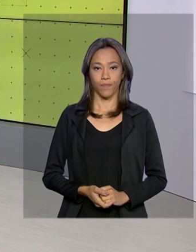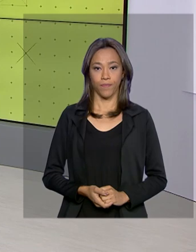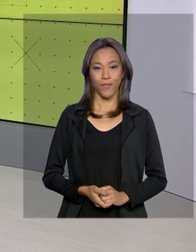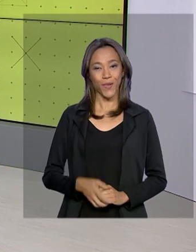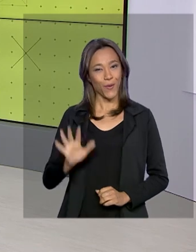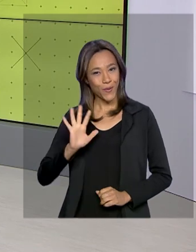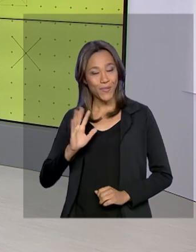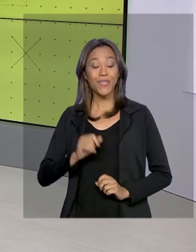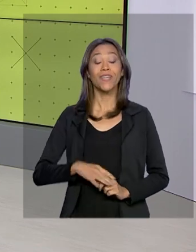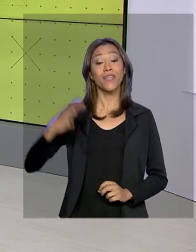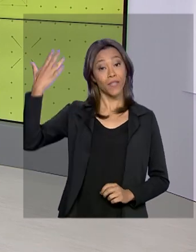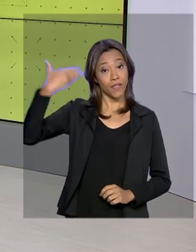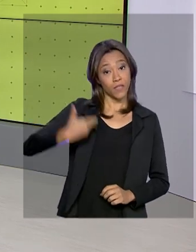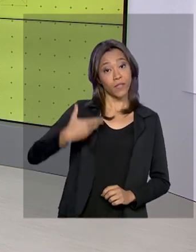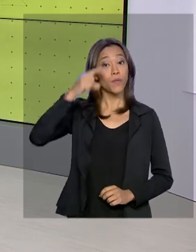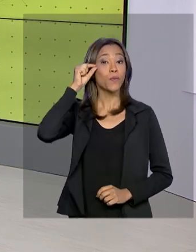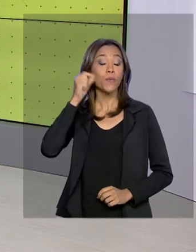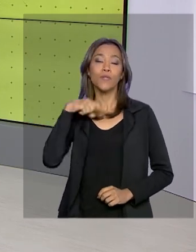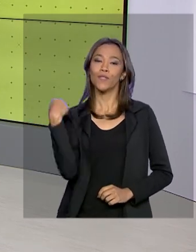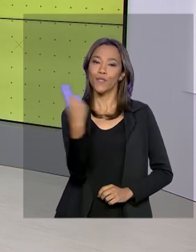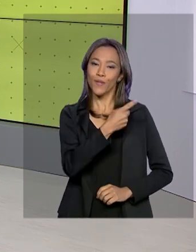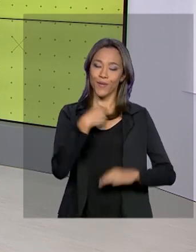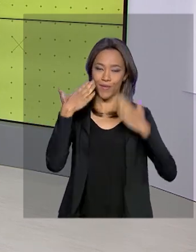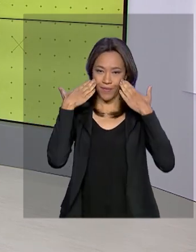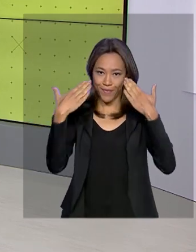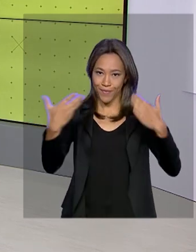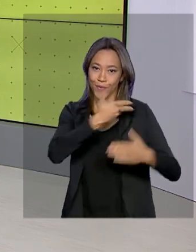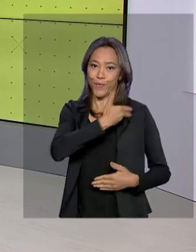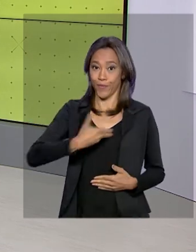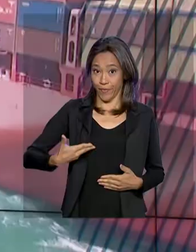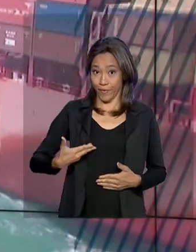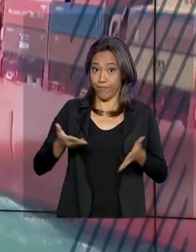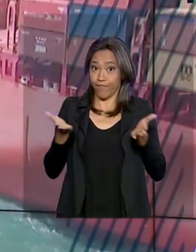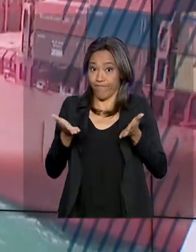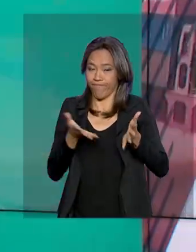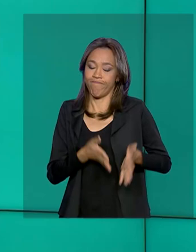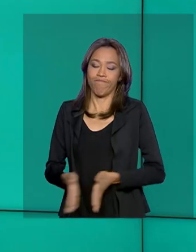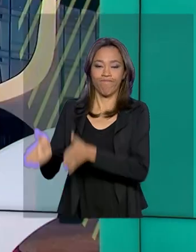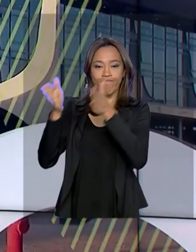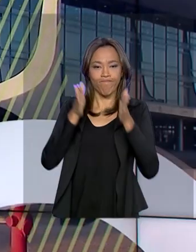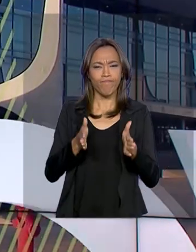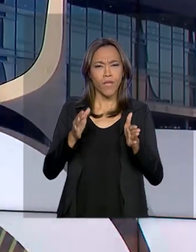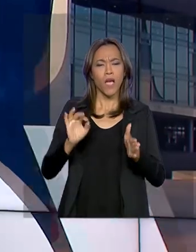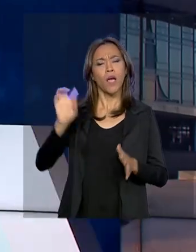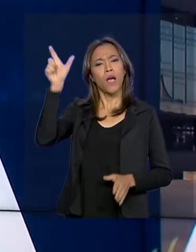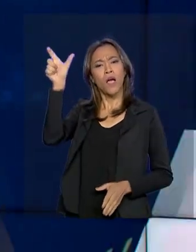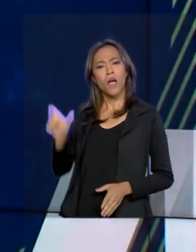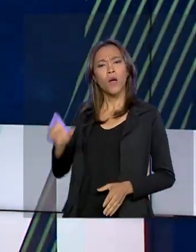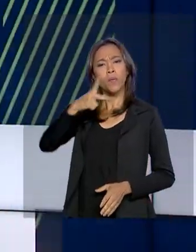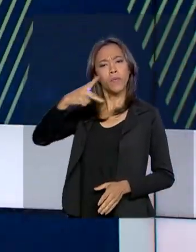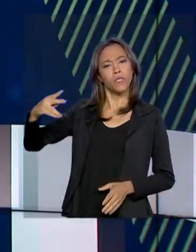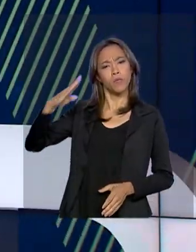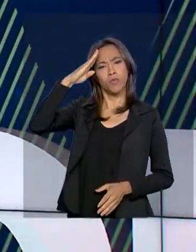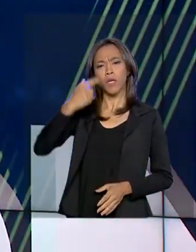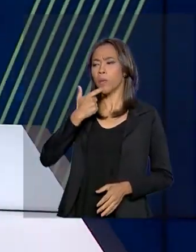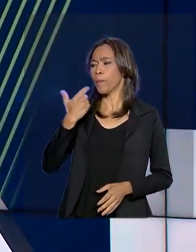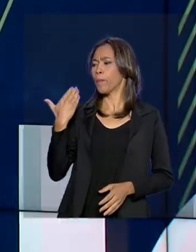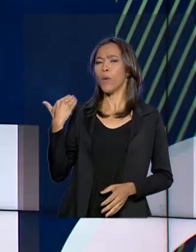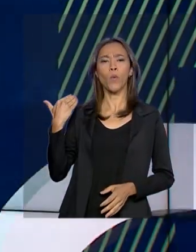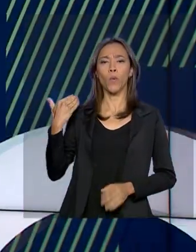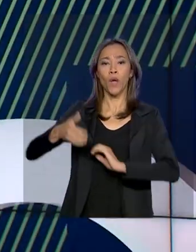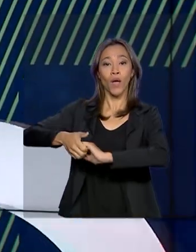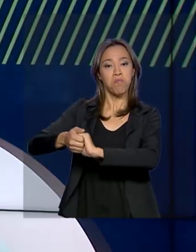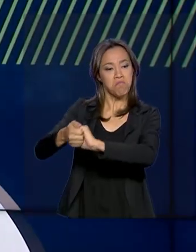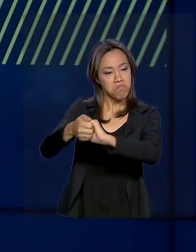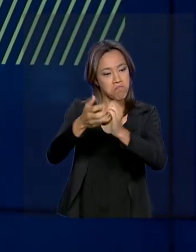Olá, sou o Roberto Camargo e estamos no ar com o Governo Agora. O presidente Jair Bolsonaro cumprimentou agora há pouco os